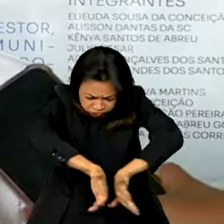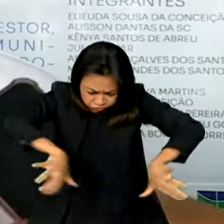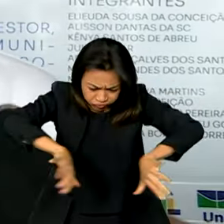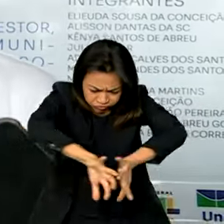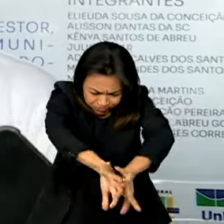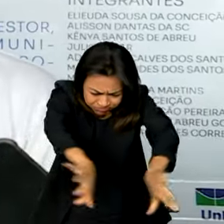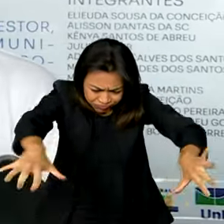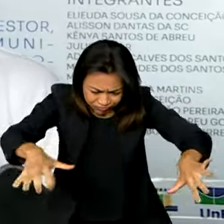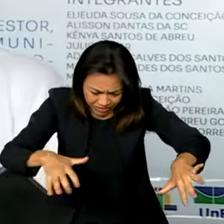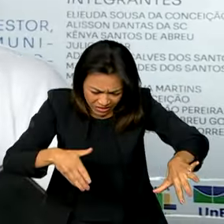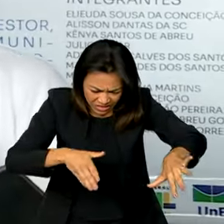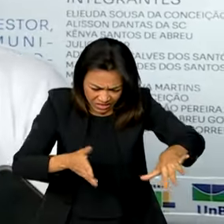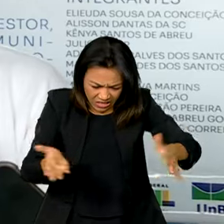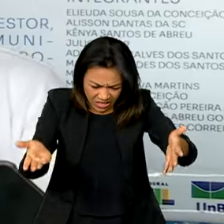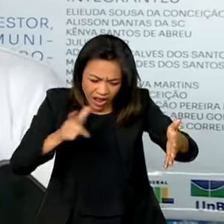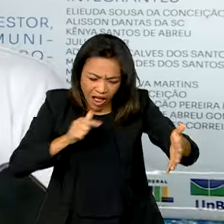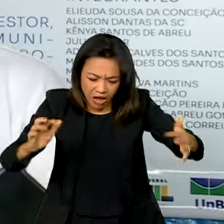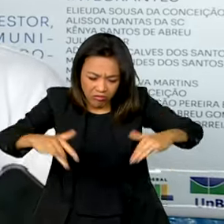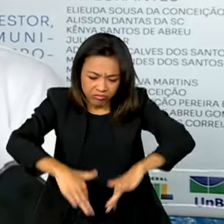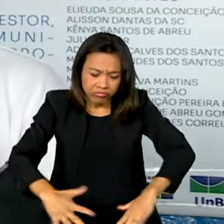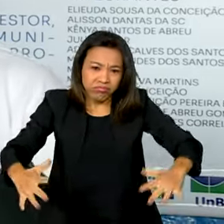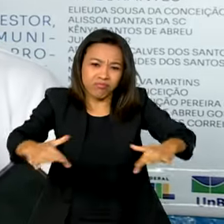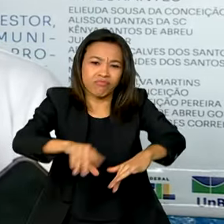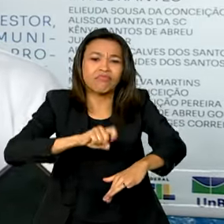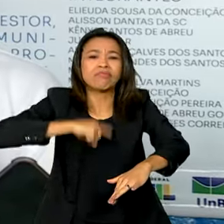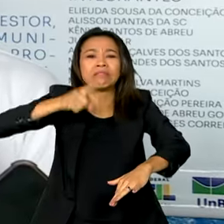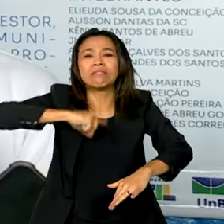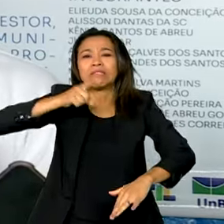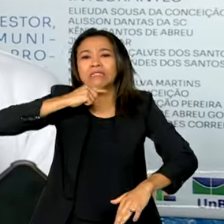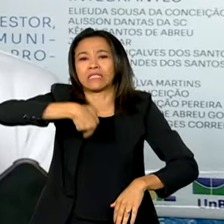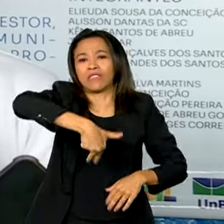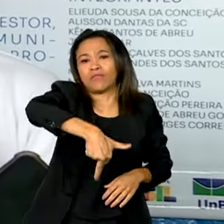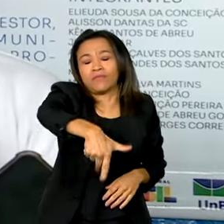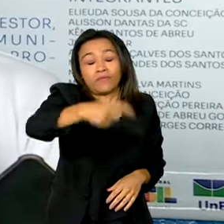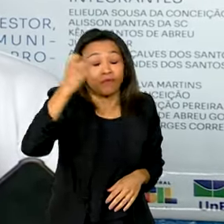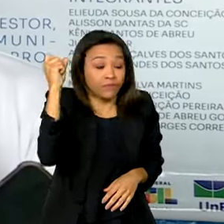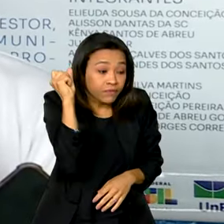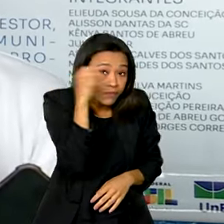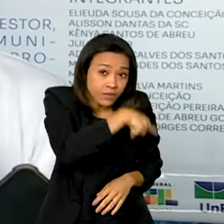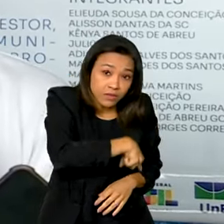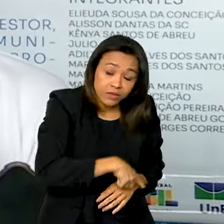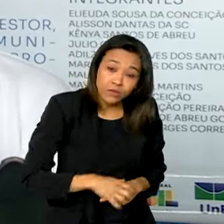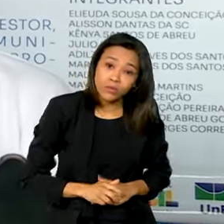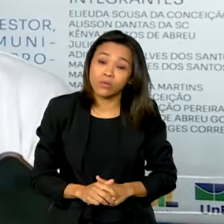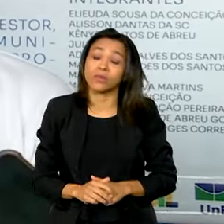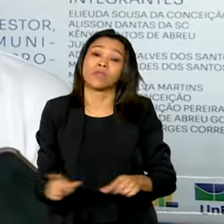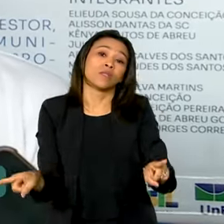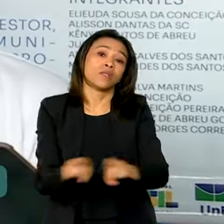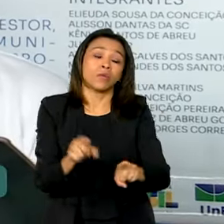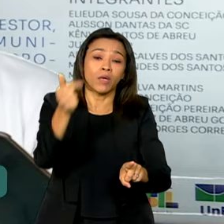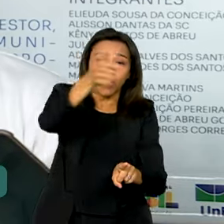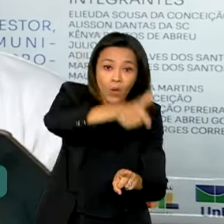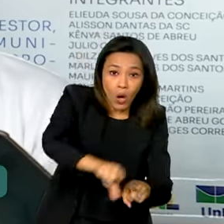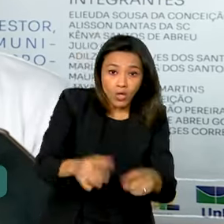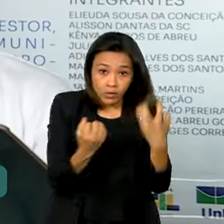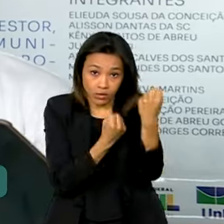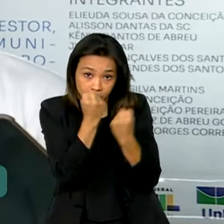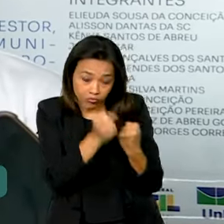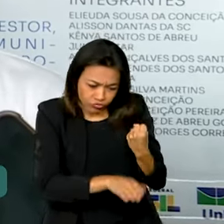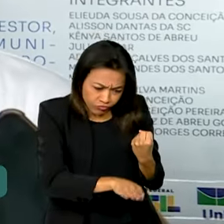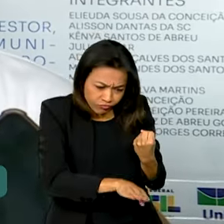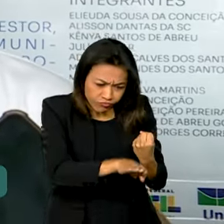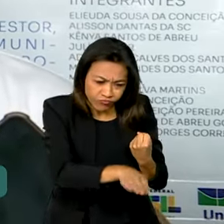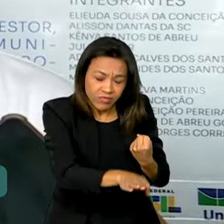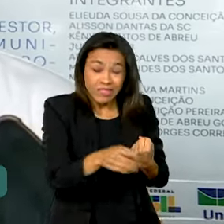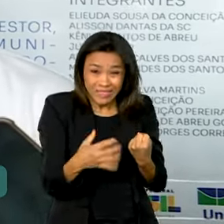intransitável, né? Então, assim, nessa questão do trânsito, na questão de